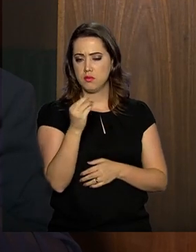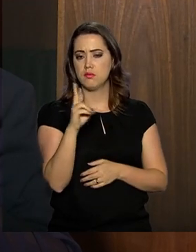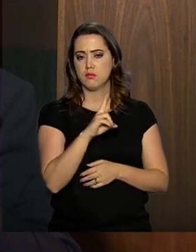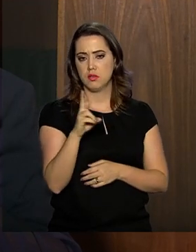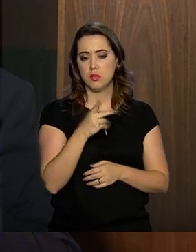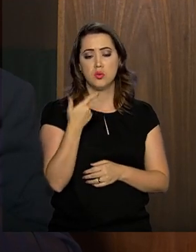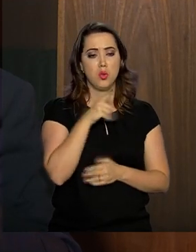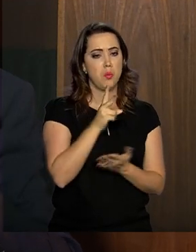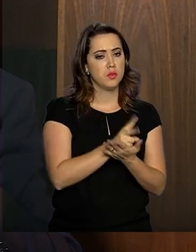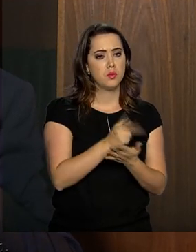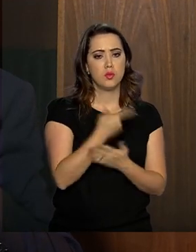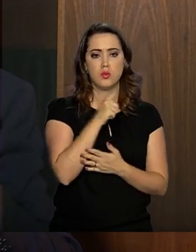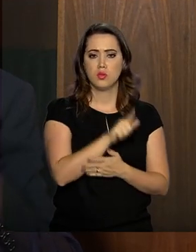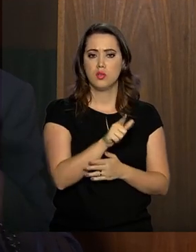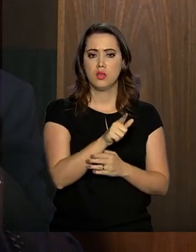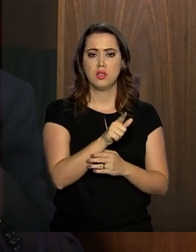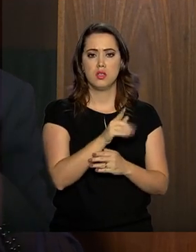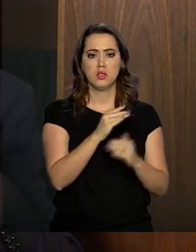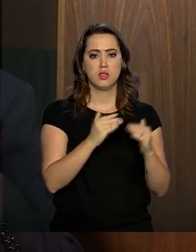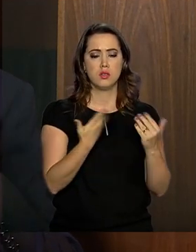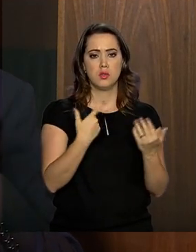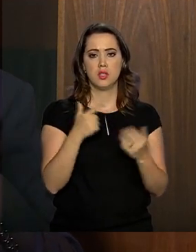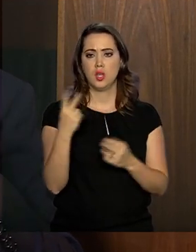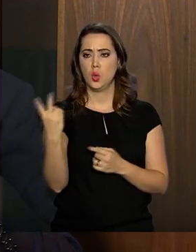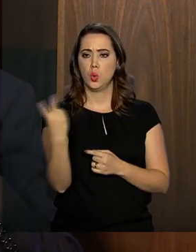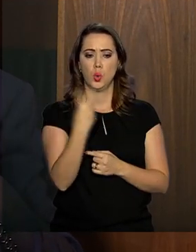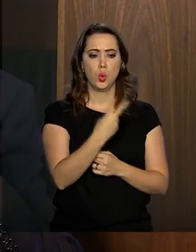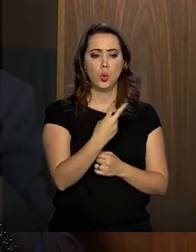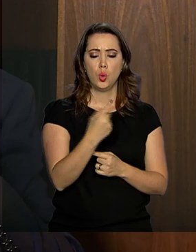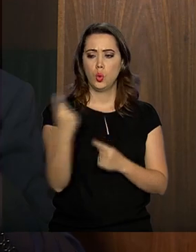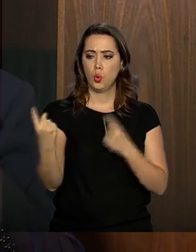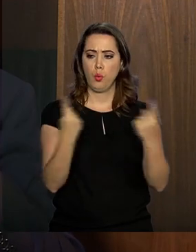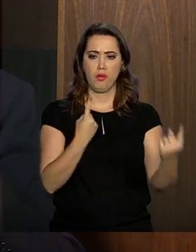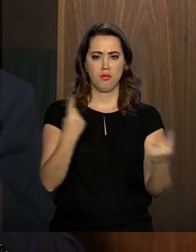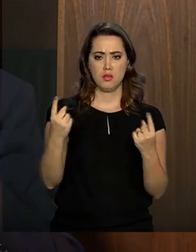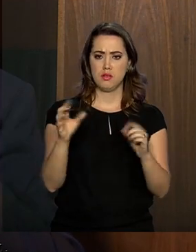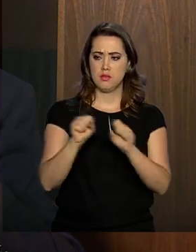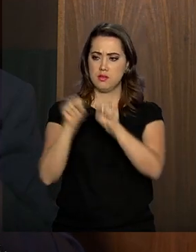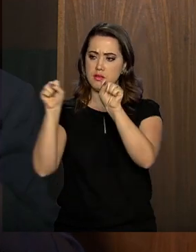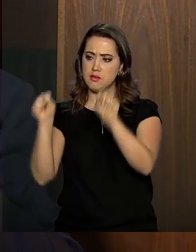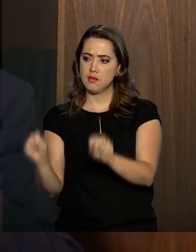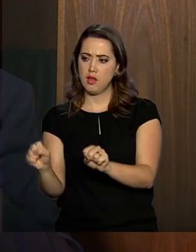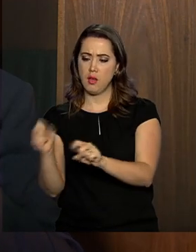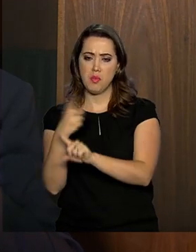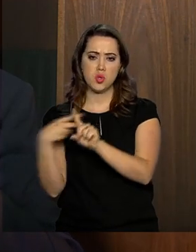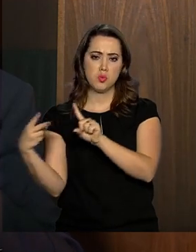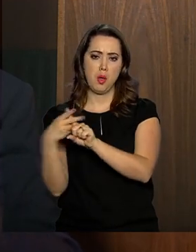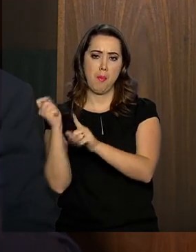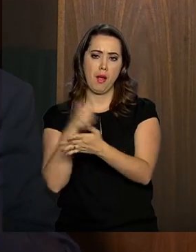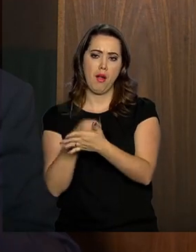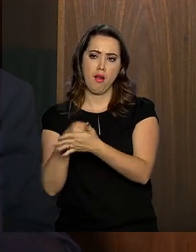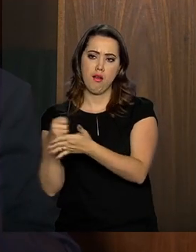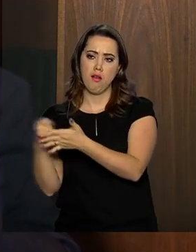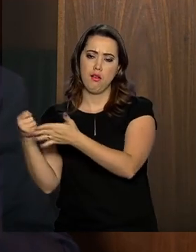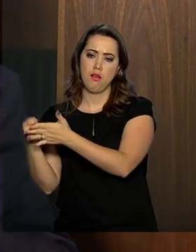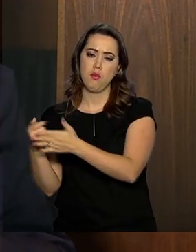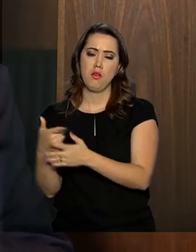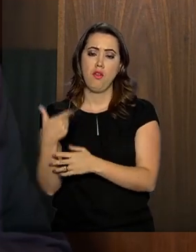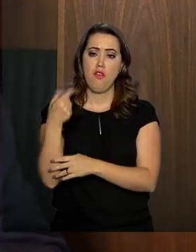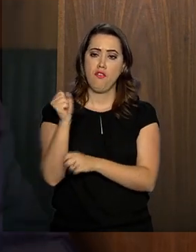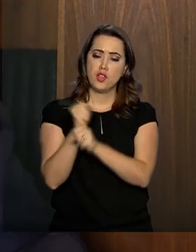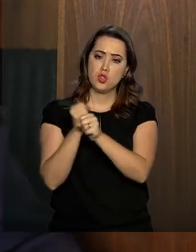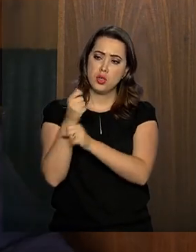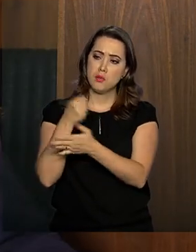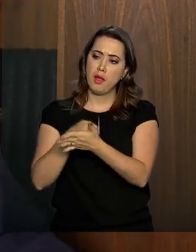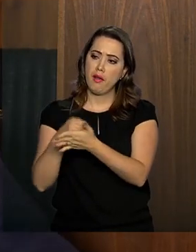tempo, nós não queremos que haja competição entre os dois sistemas. Note que o sistema previdenciário de contribuição, daqueles que passam 20 anos